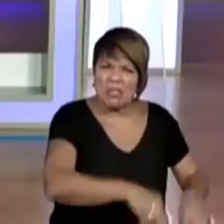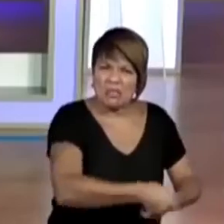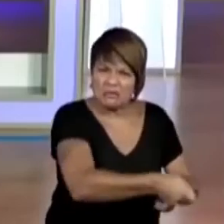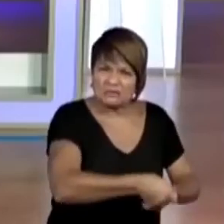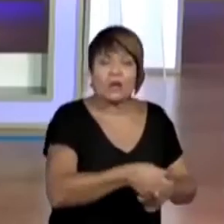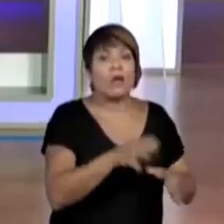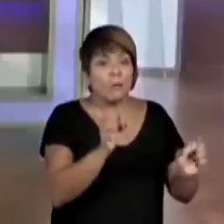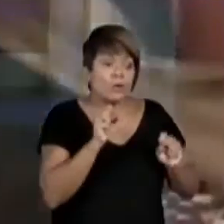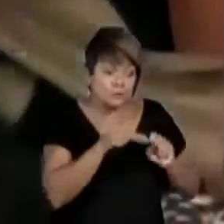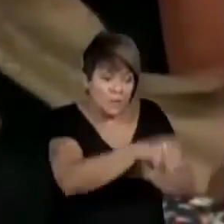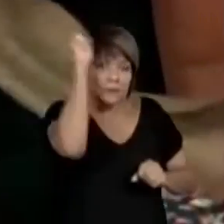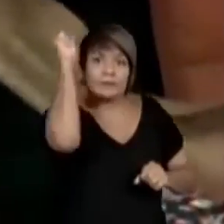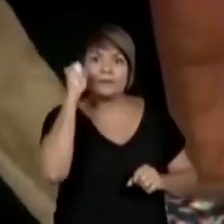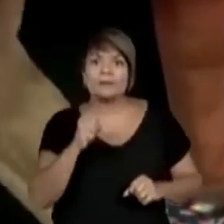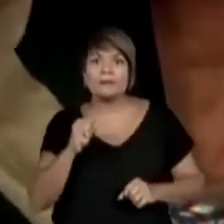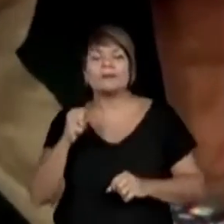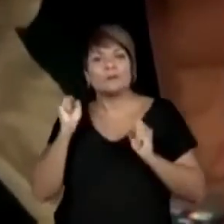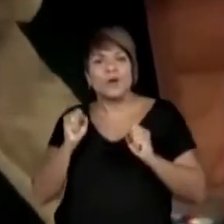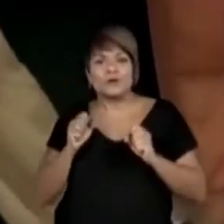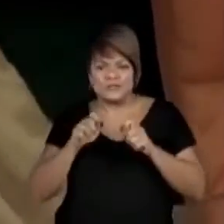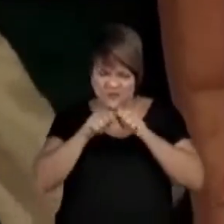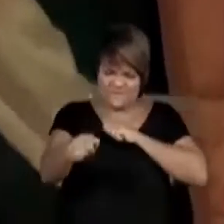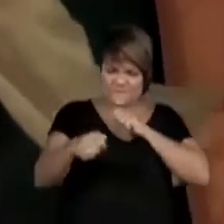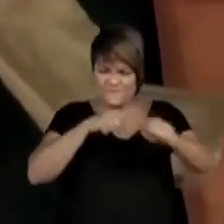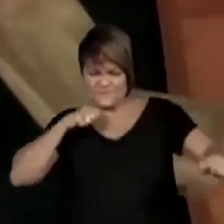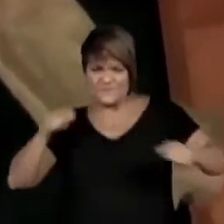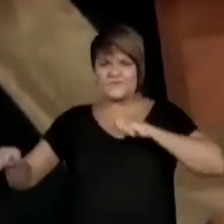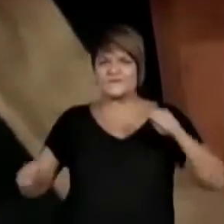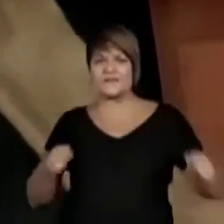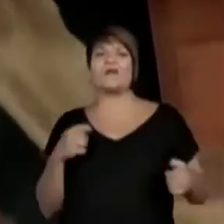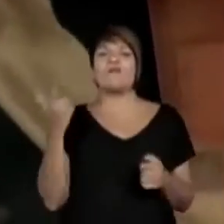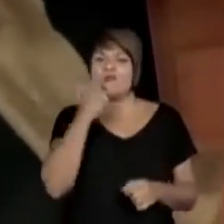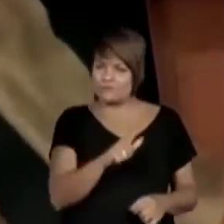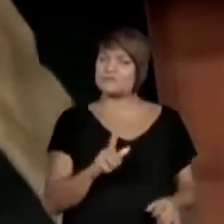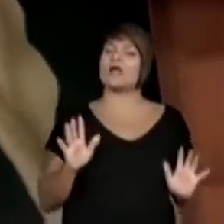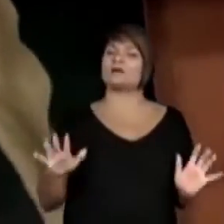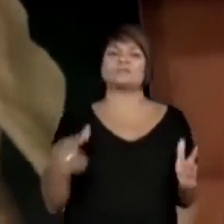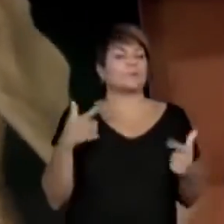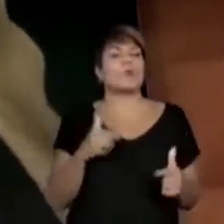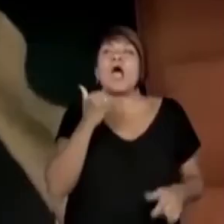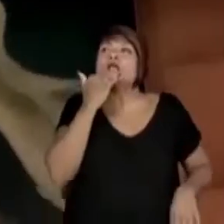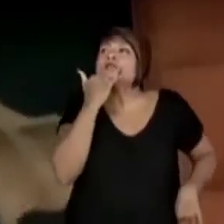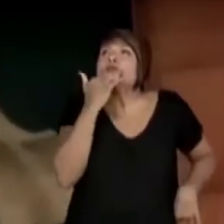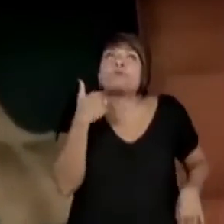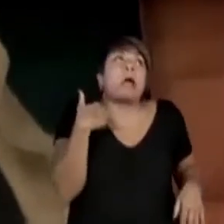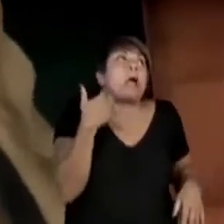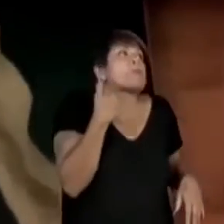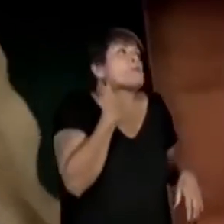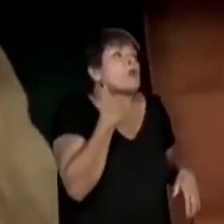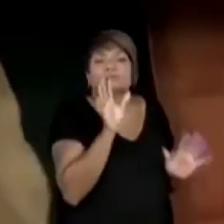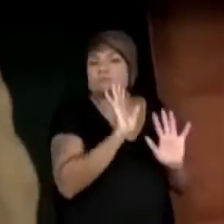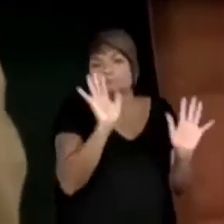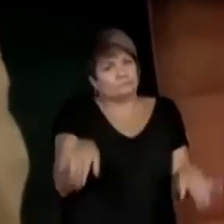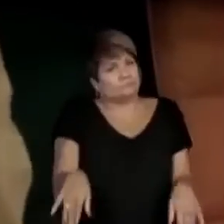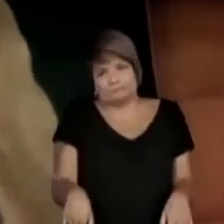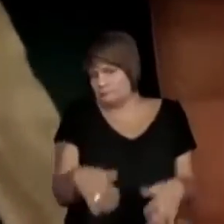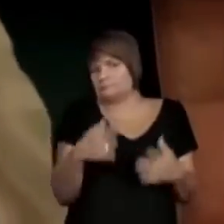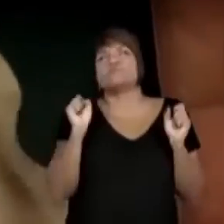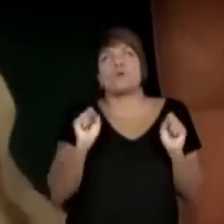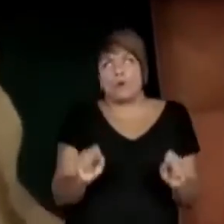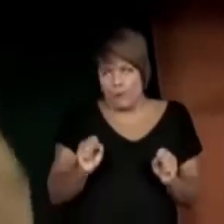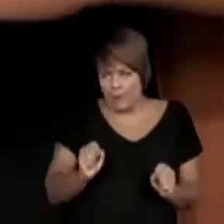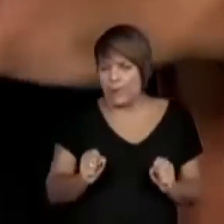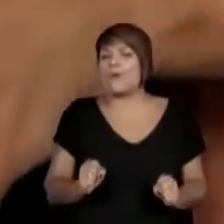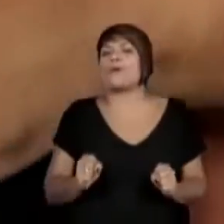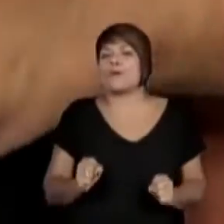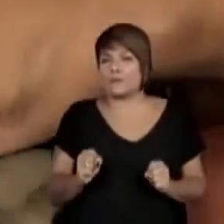Dá para você transformar na nossa boneca aqui. Não tem desculpa. Todo mundo consegue fazer, pessoal. Tem sempre um tecido aí que não está utilizando